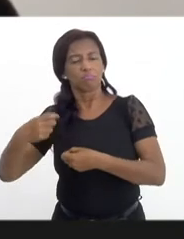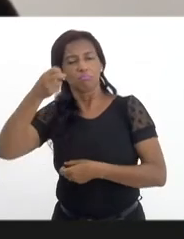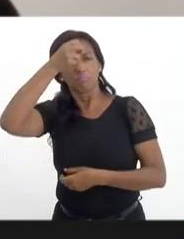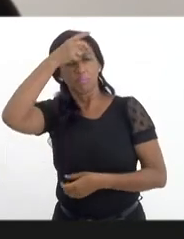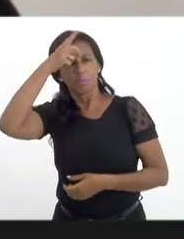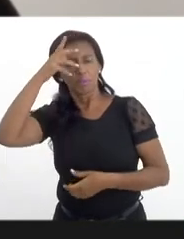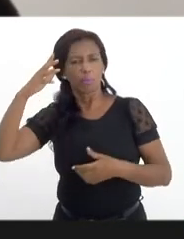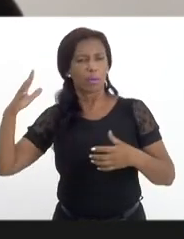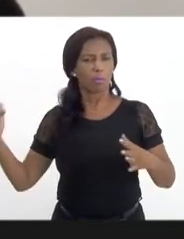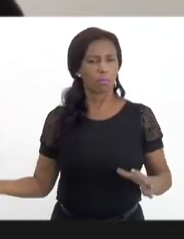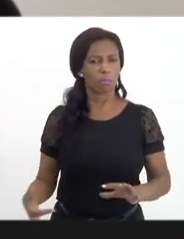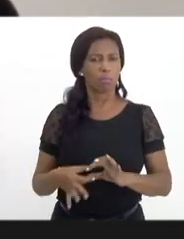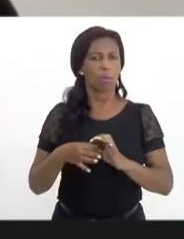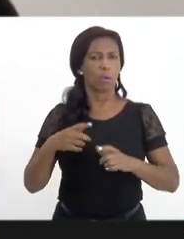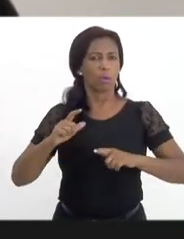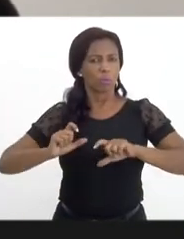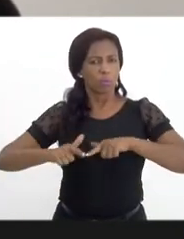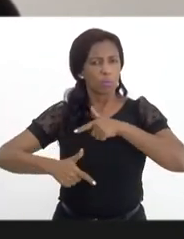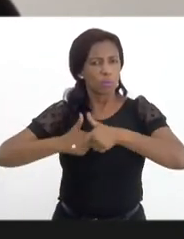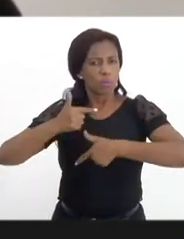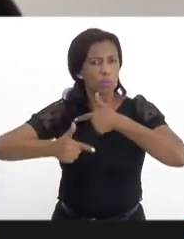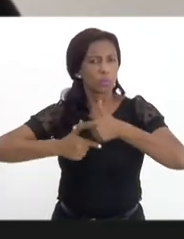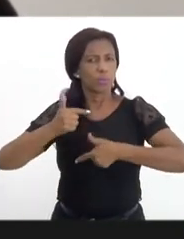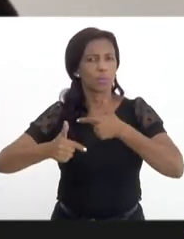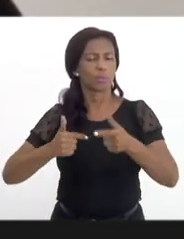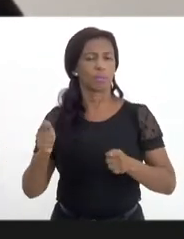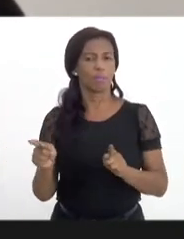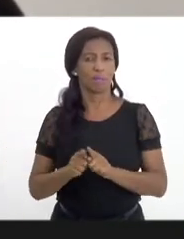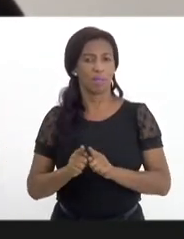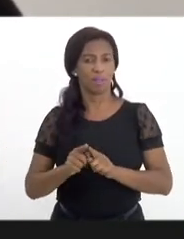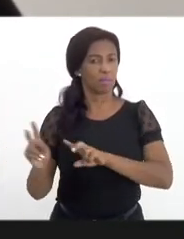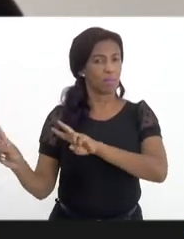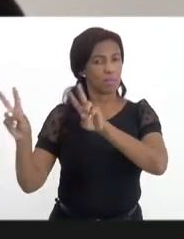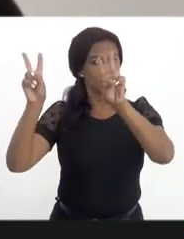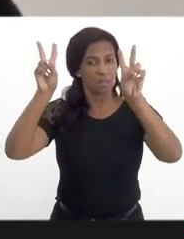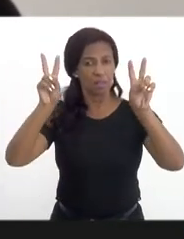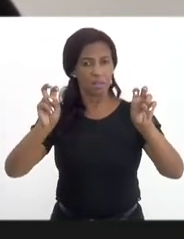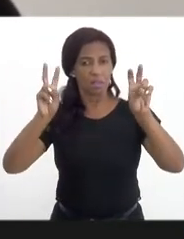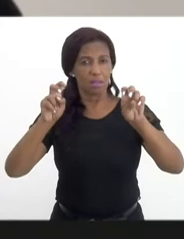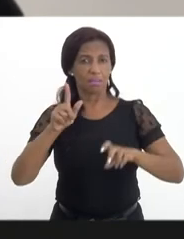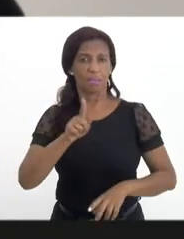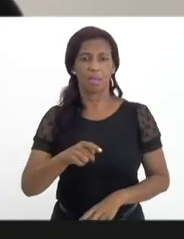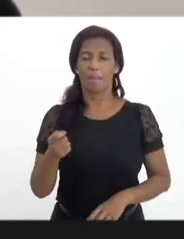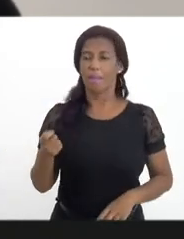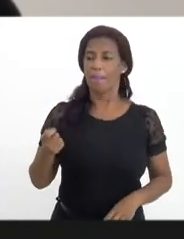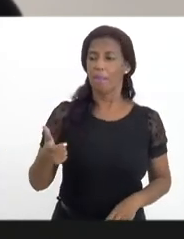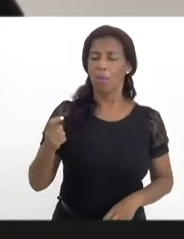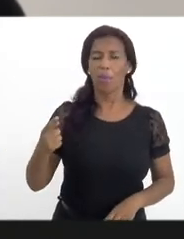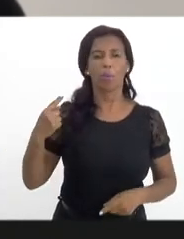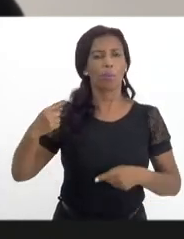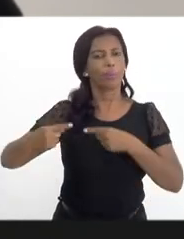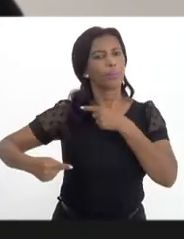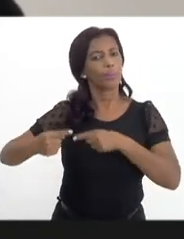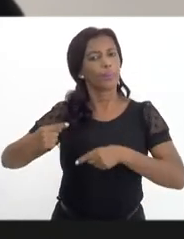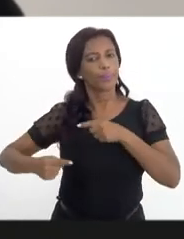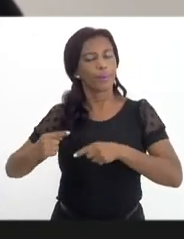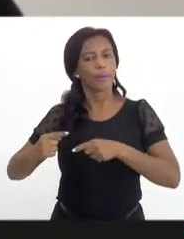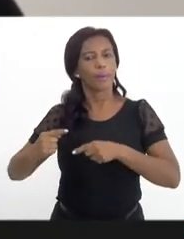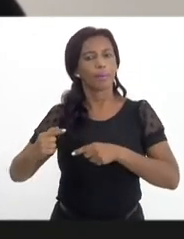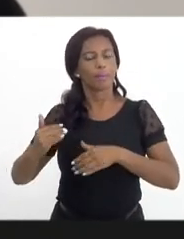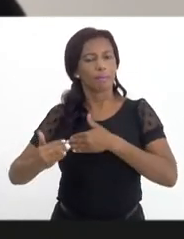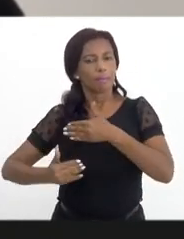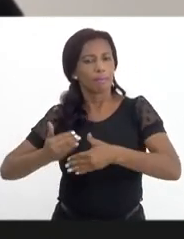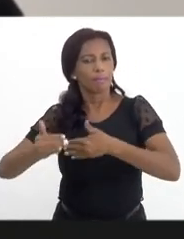cada vez mais o trabalho e também essa bandeira e esse tema que é pouco debatido, mas através